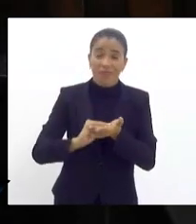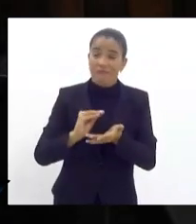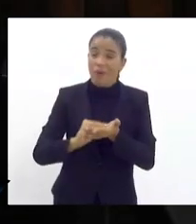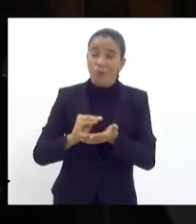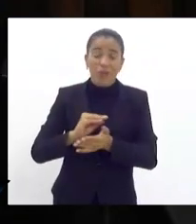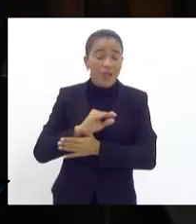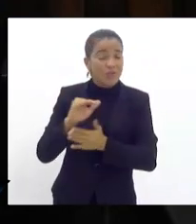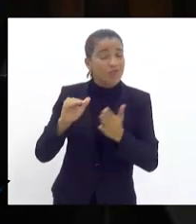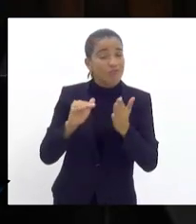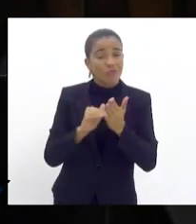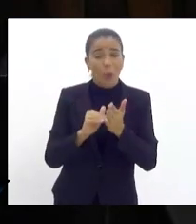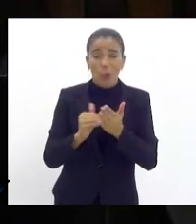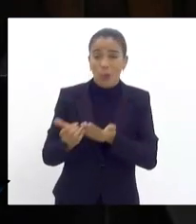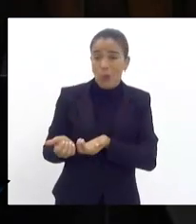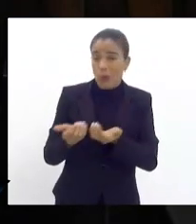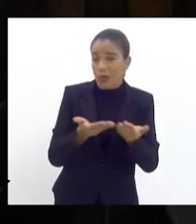tudo.